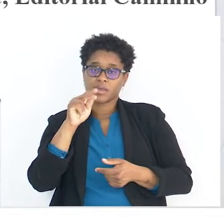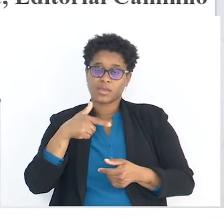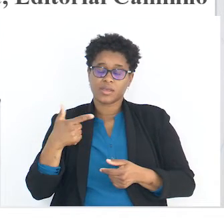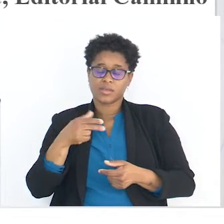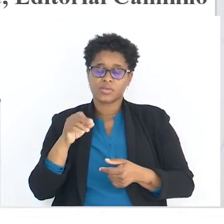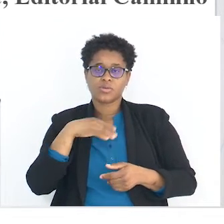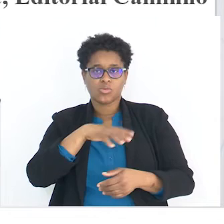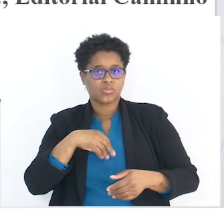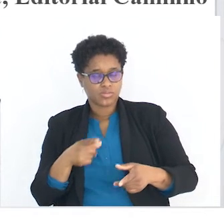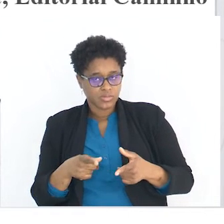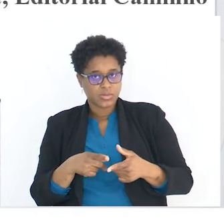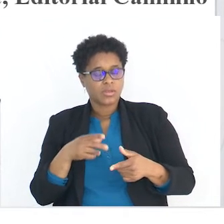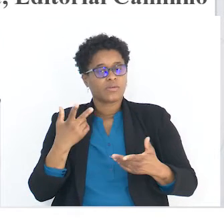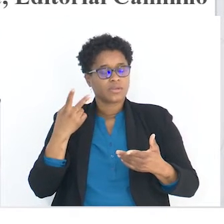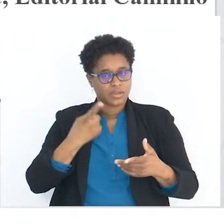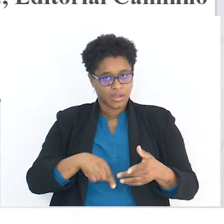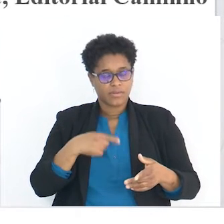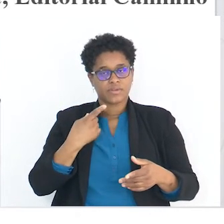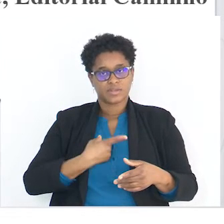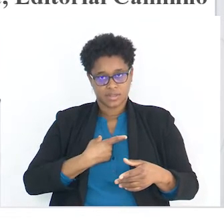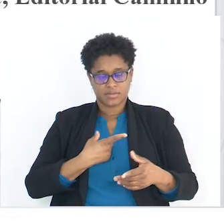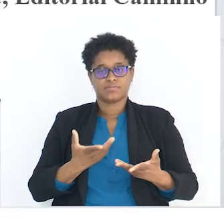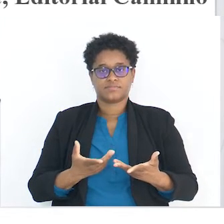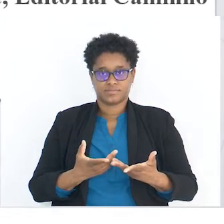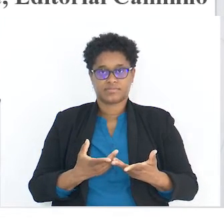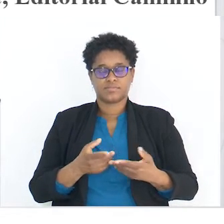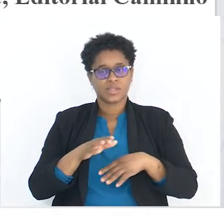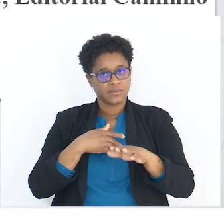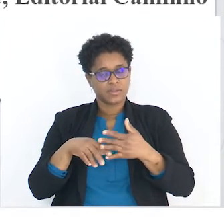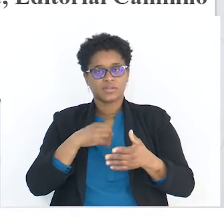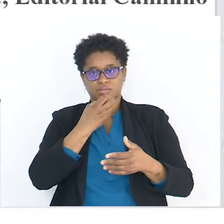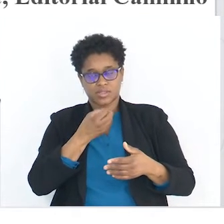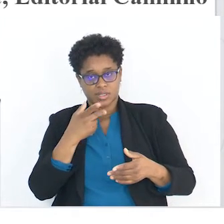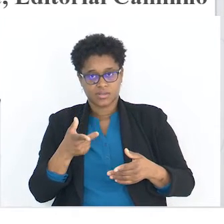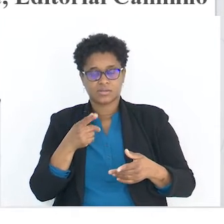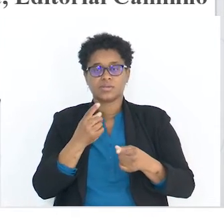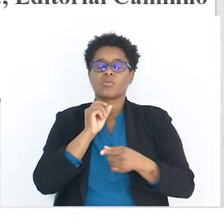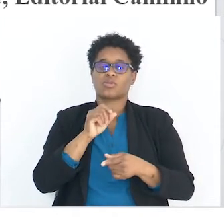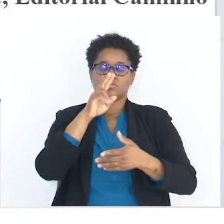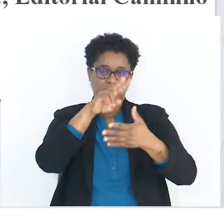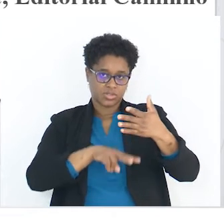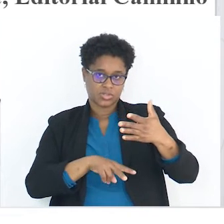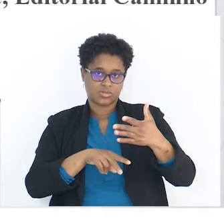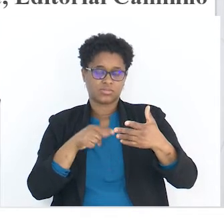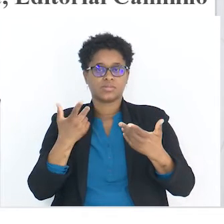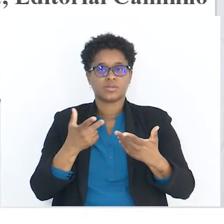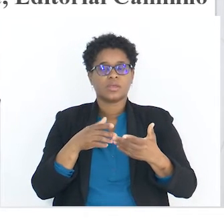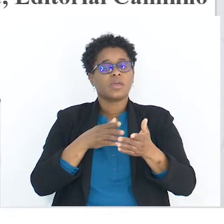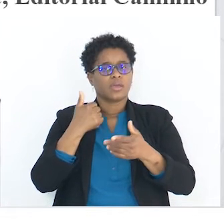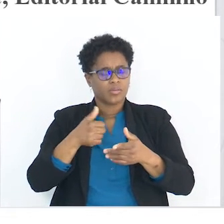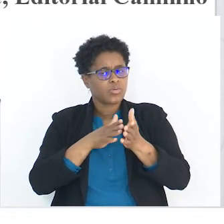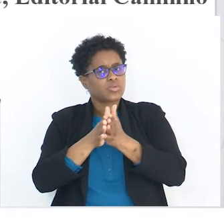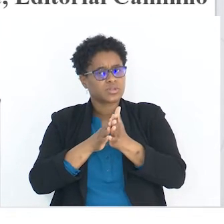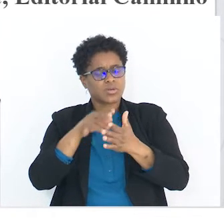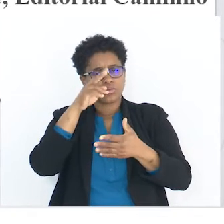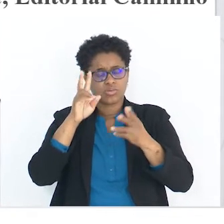o mundo relativamente ao qual devem ser interpretados. A tais produtos chamam-se textos. É usual